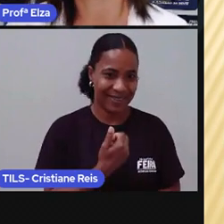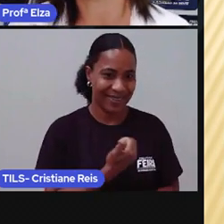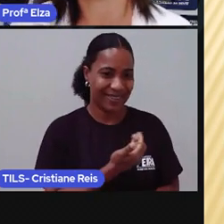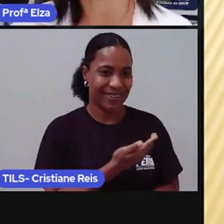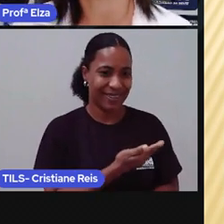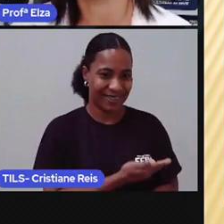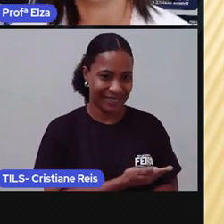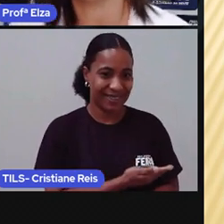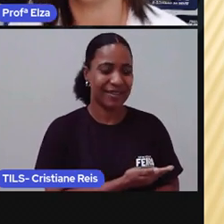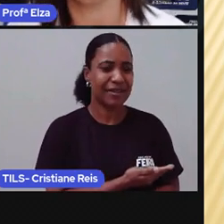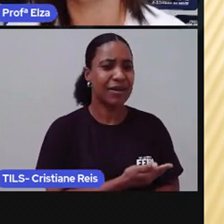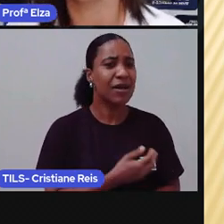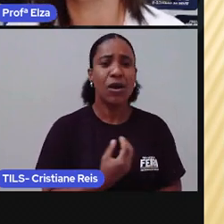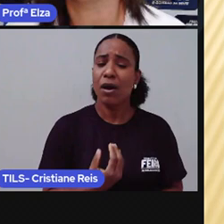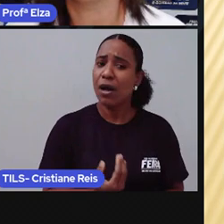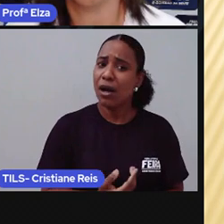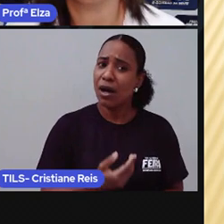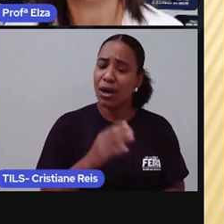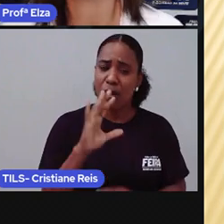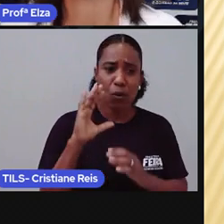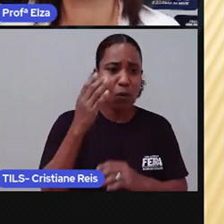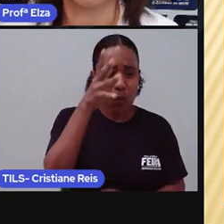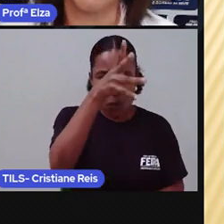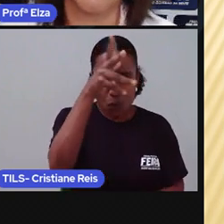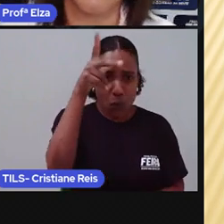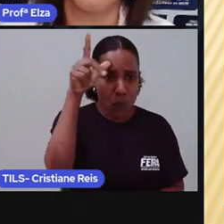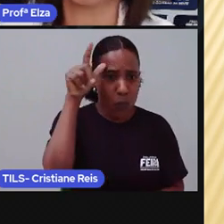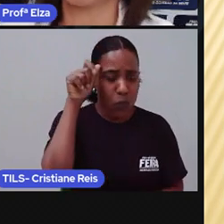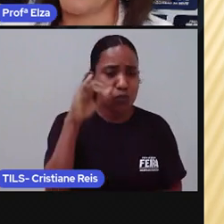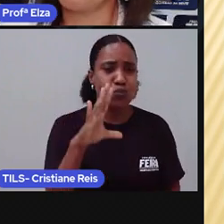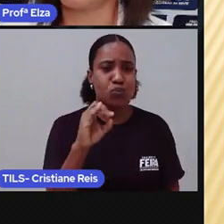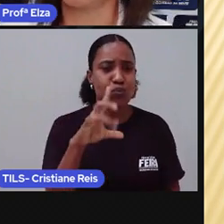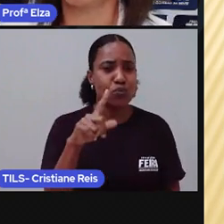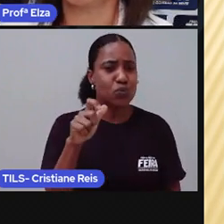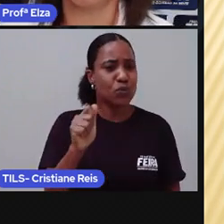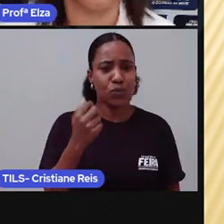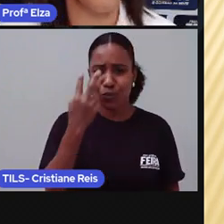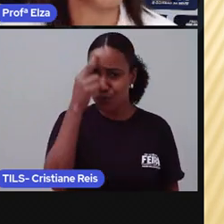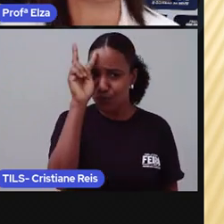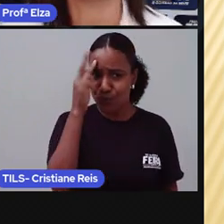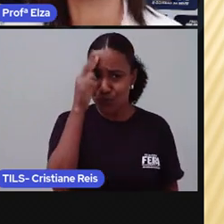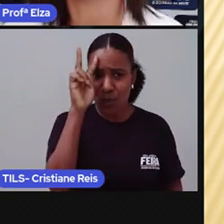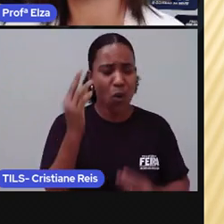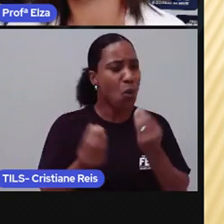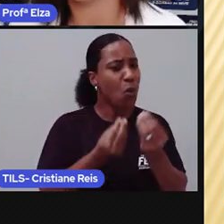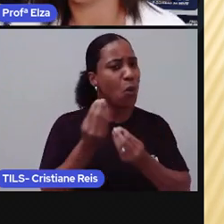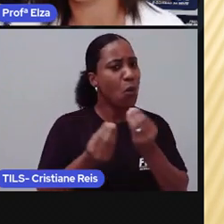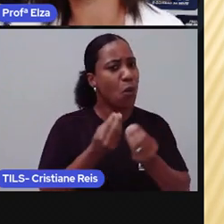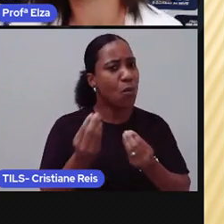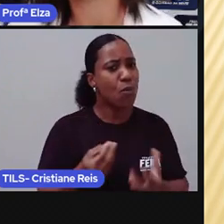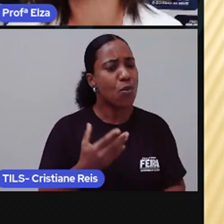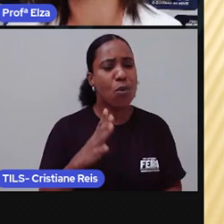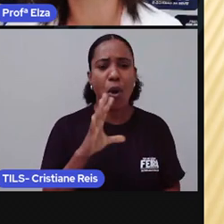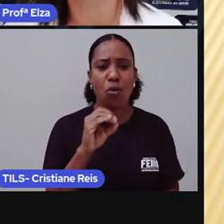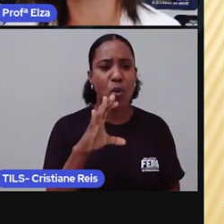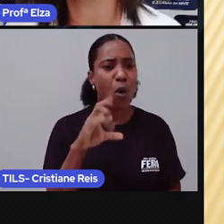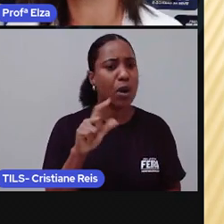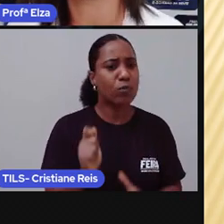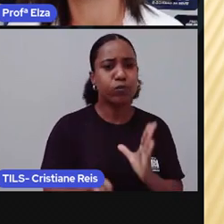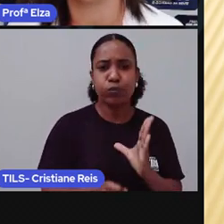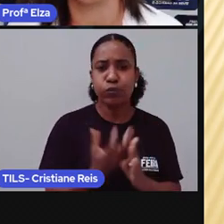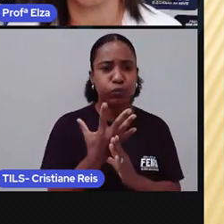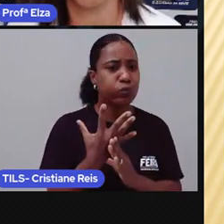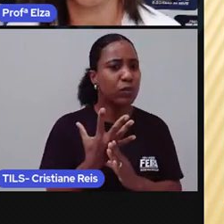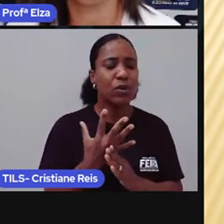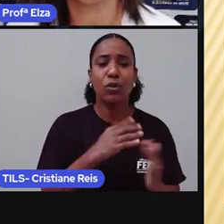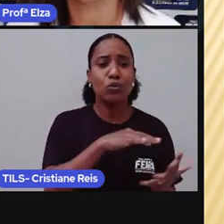História da Coca-Cola. Você sabe como surgiu a Coca-Cola? No mundo